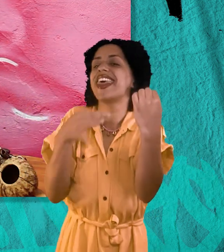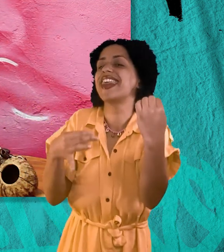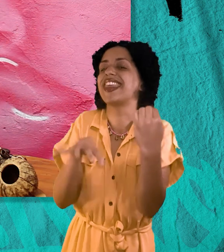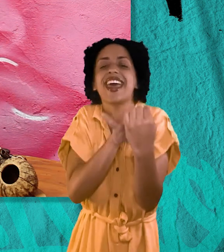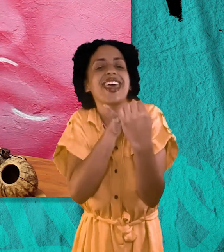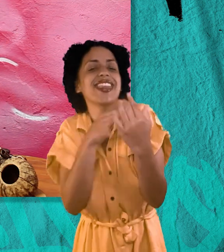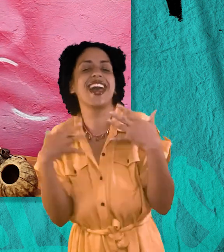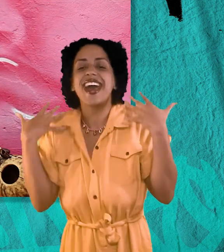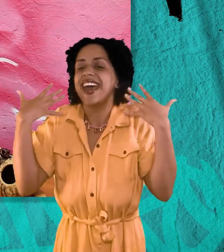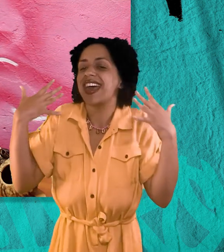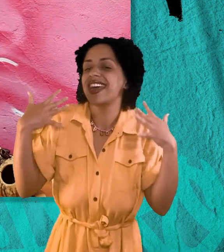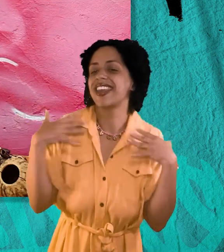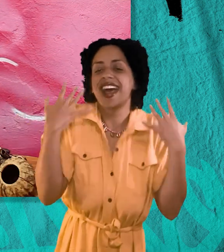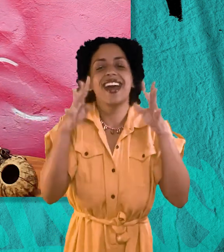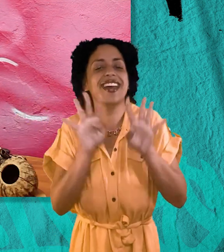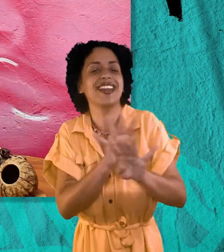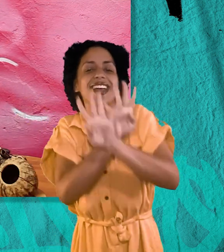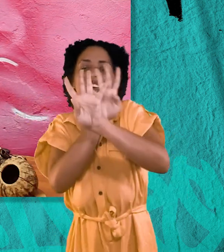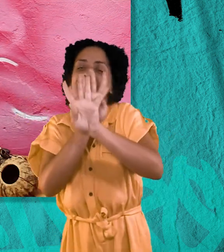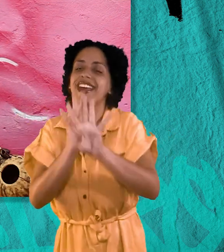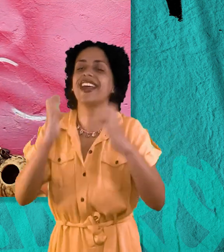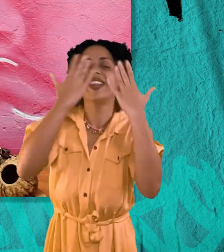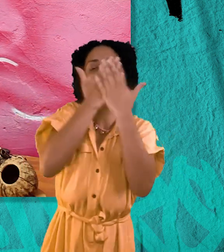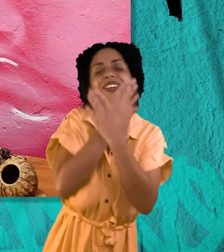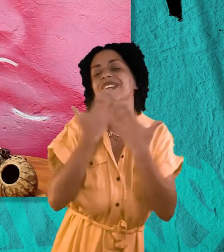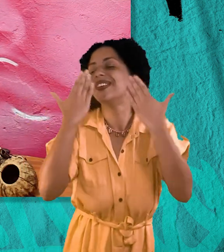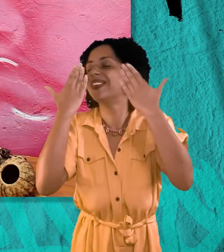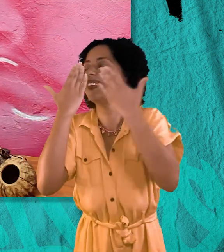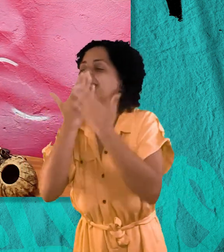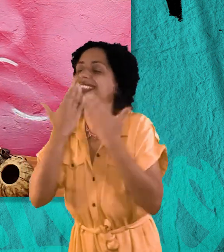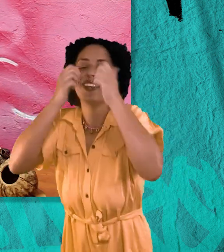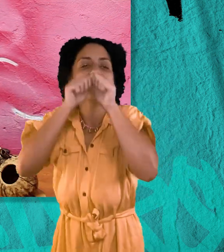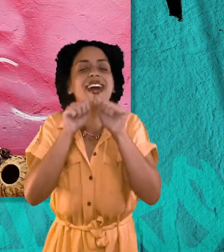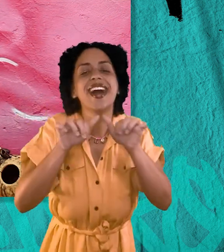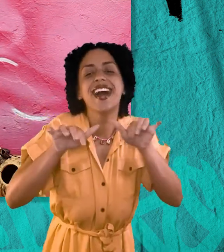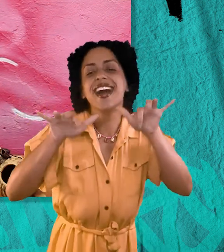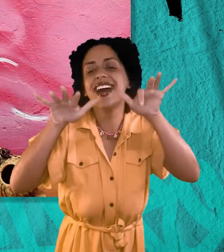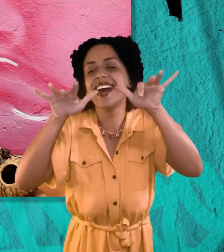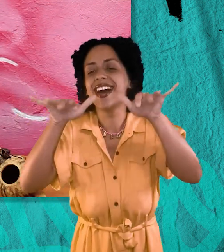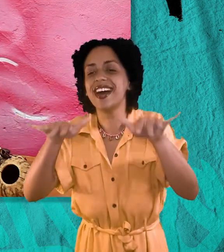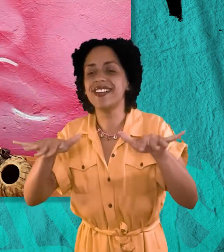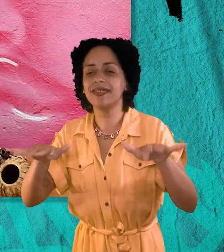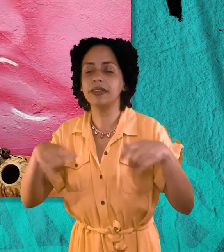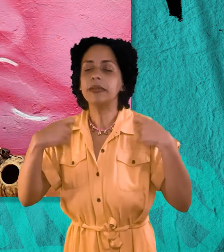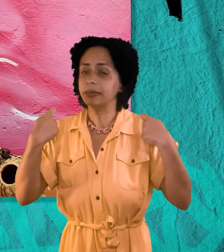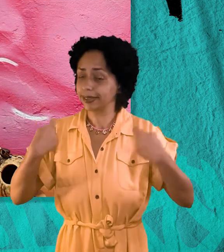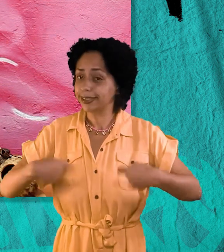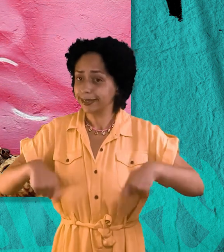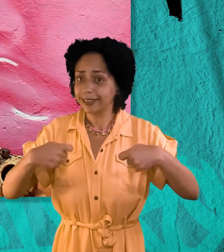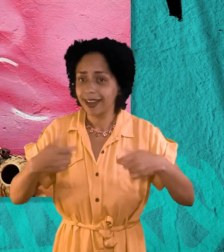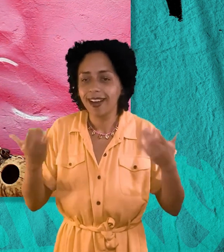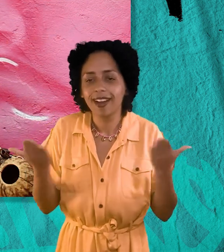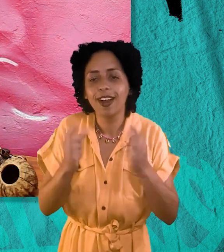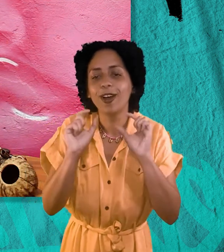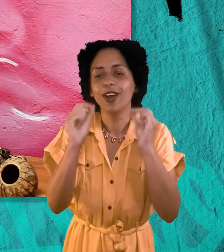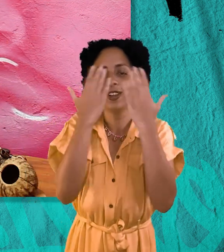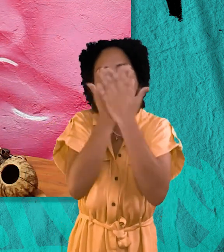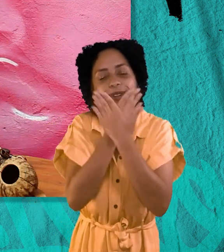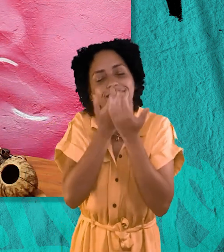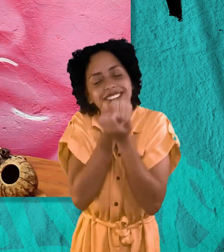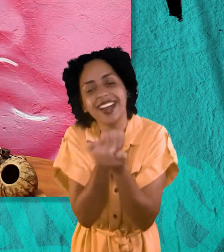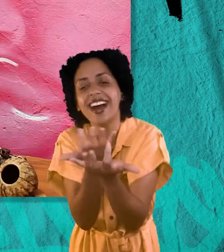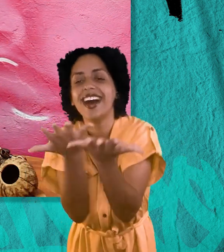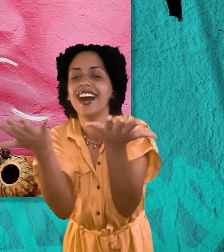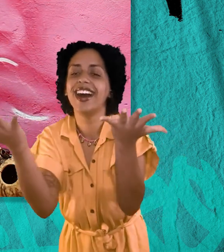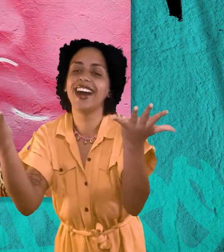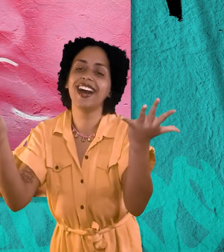levando a música, e fomos levando doçura. Nesses dias que precisam ser... Adocicados.